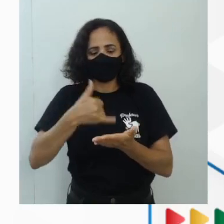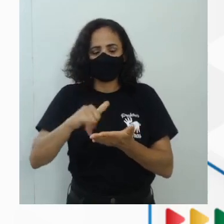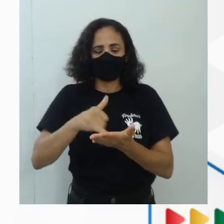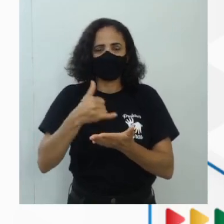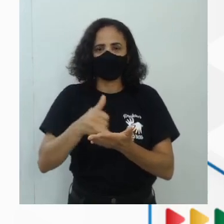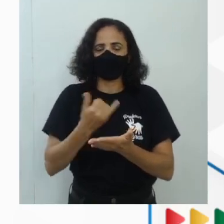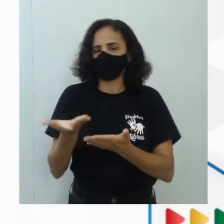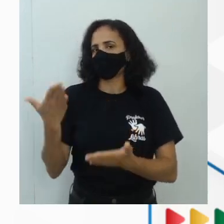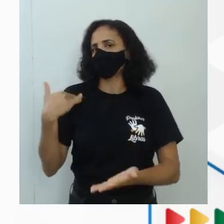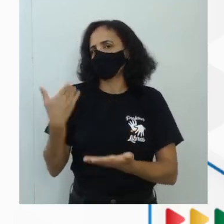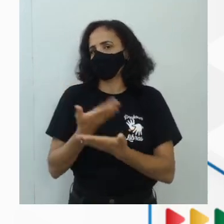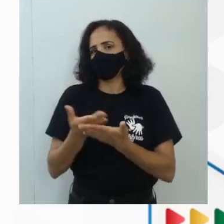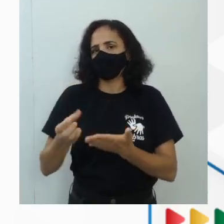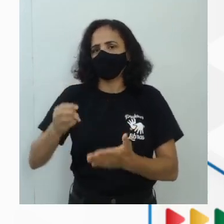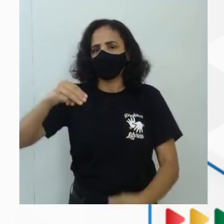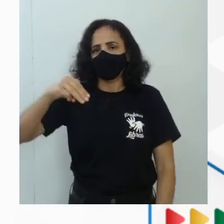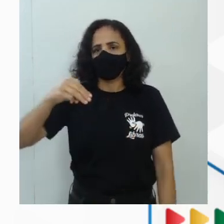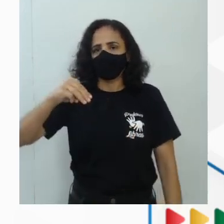Instagram,